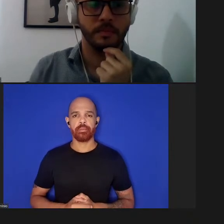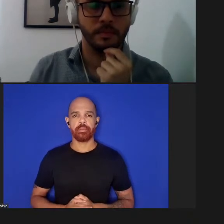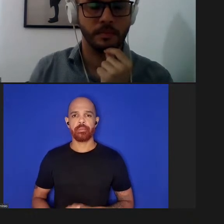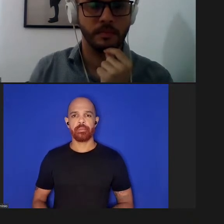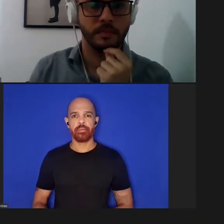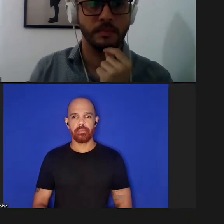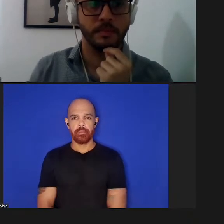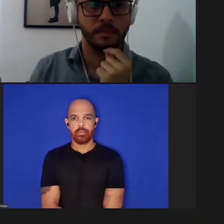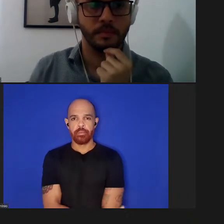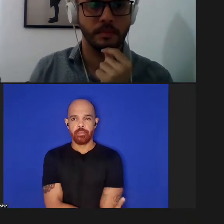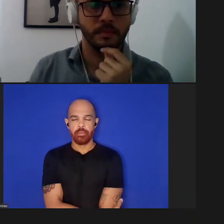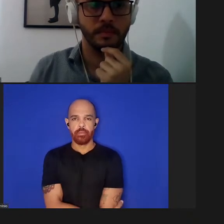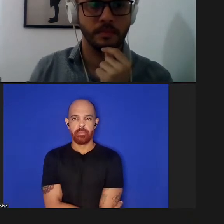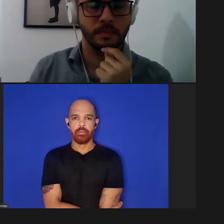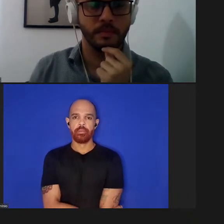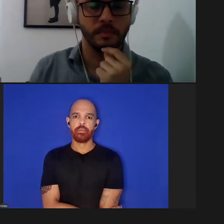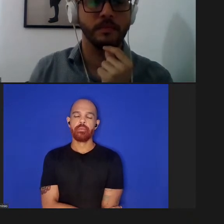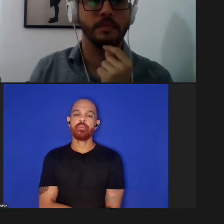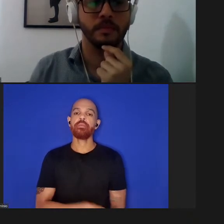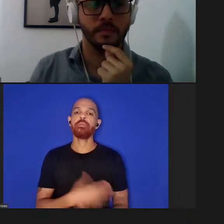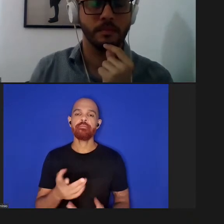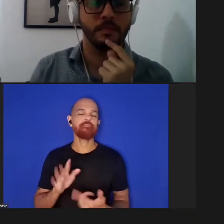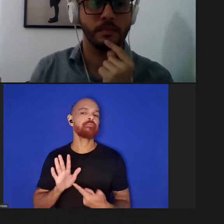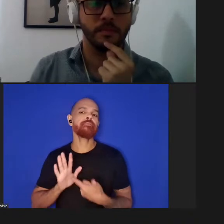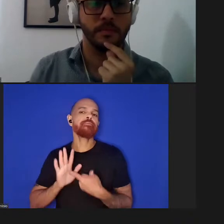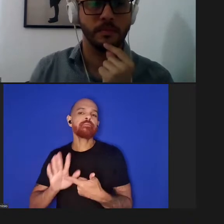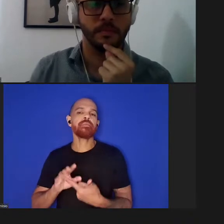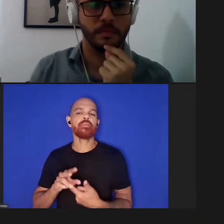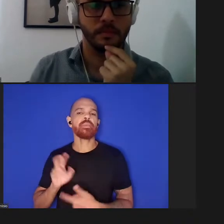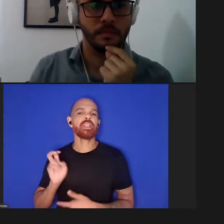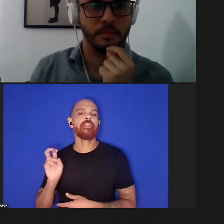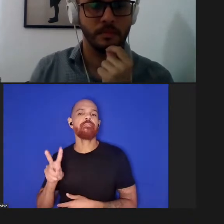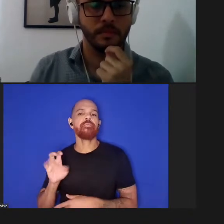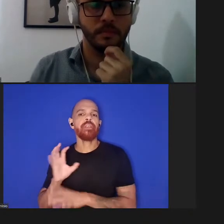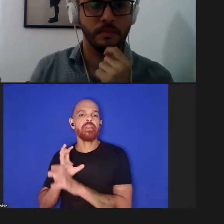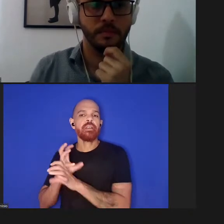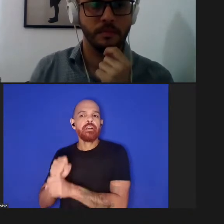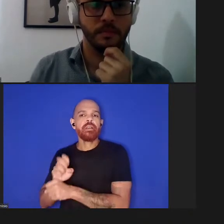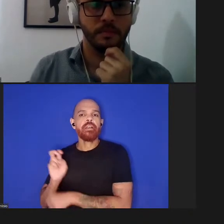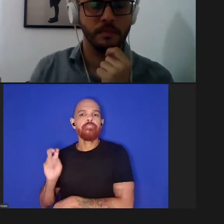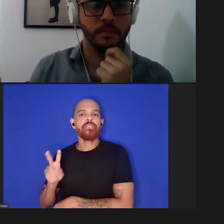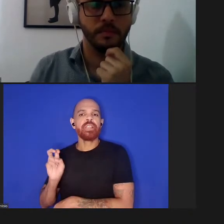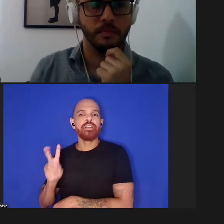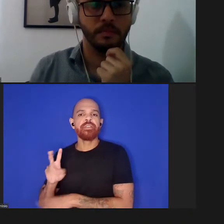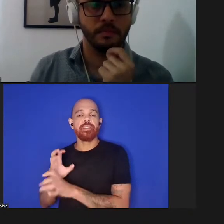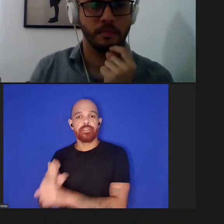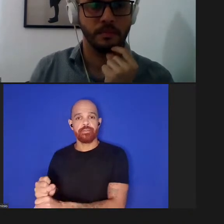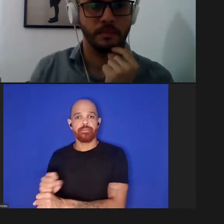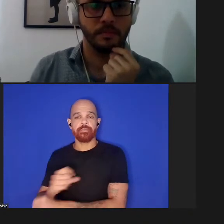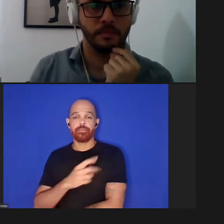mencionando a carga viral por exemplo que uma pessoa vacinada